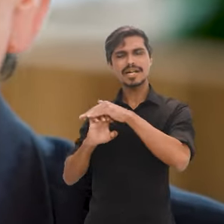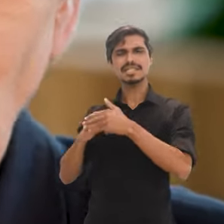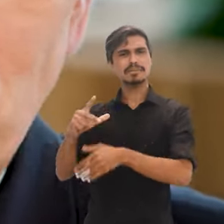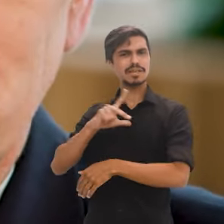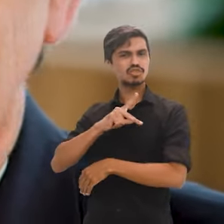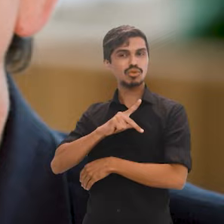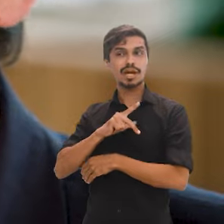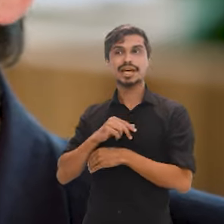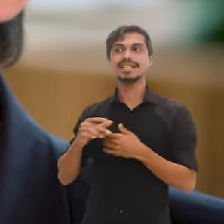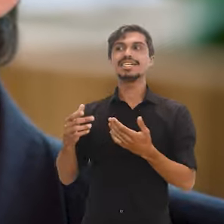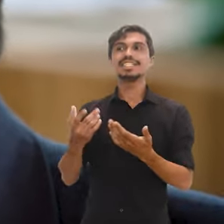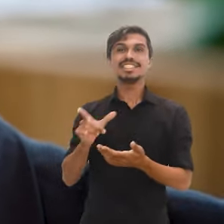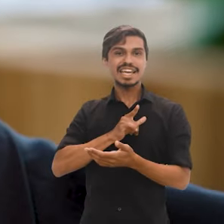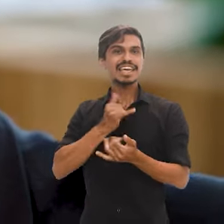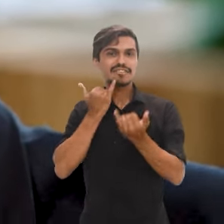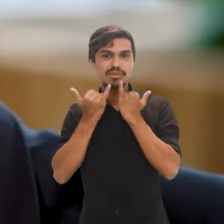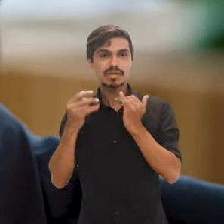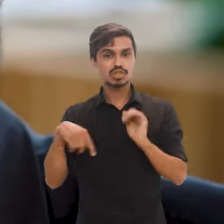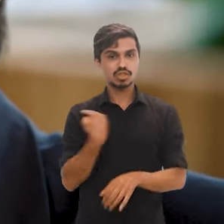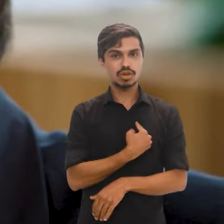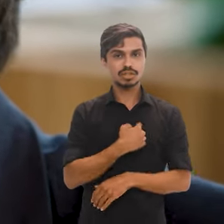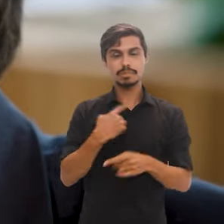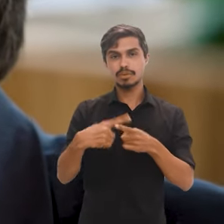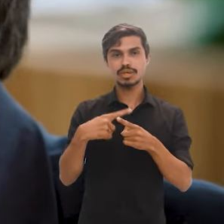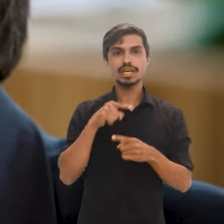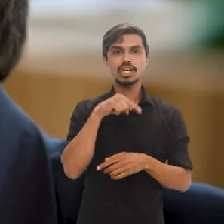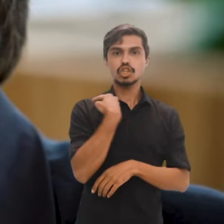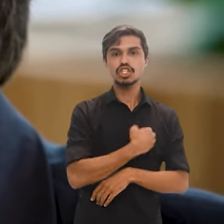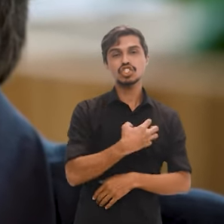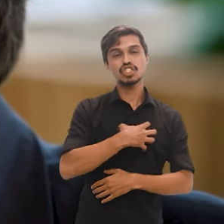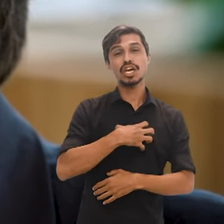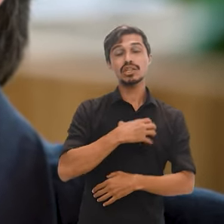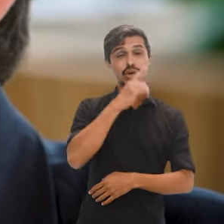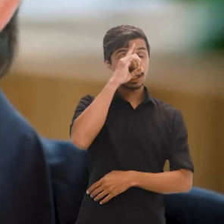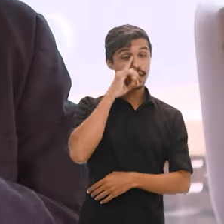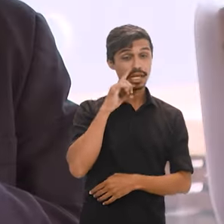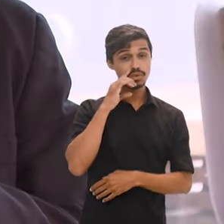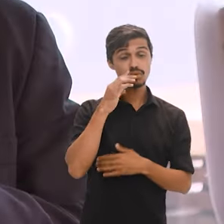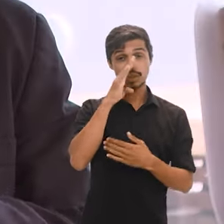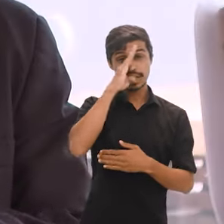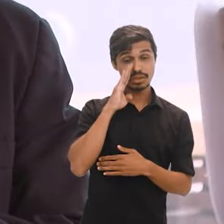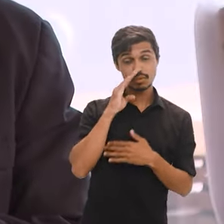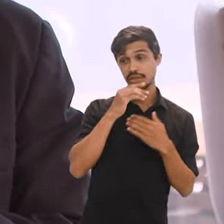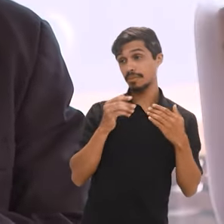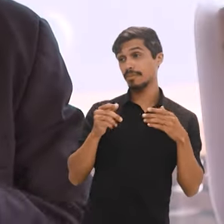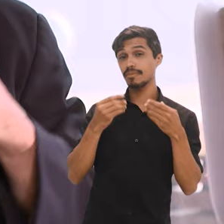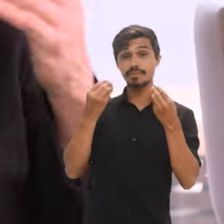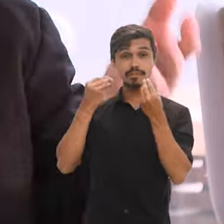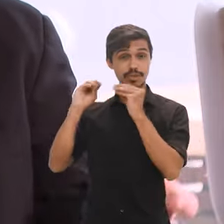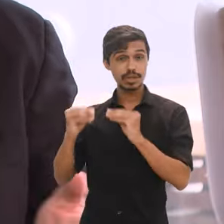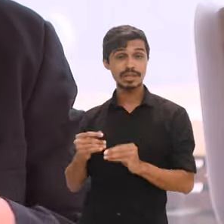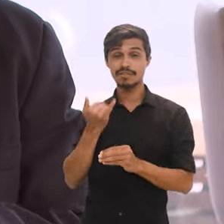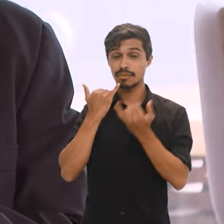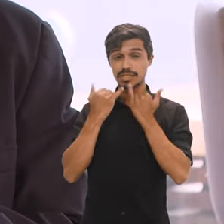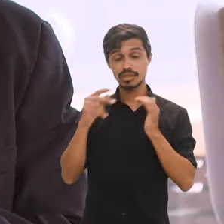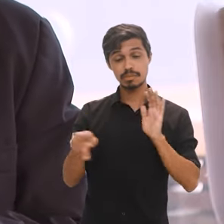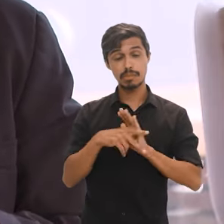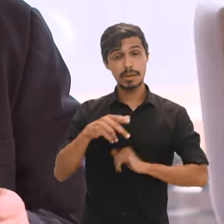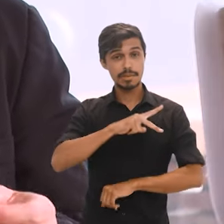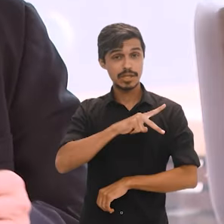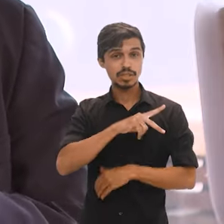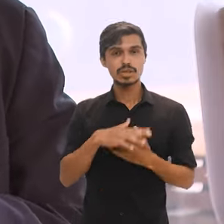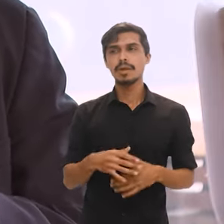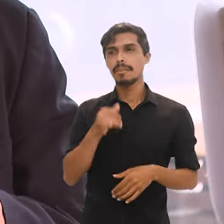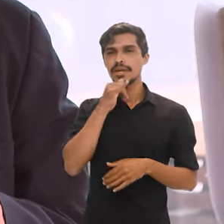e nós, cada um de nós, vai colocando as suas informações de forma gratuita. A lista telefônica, os filmes que assiste,